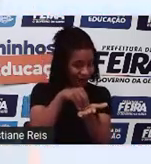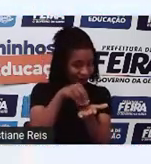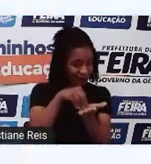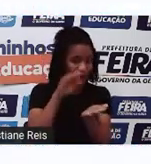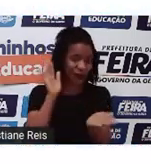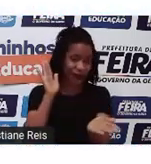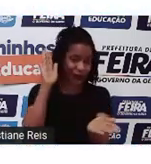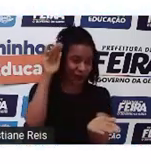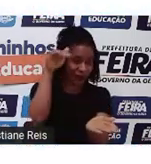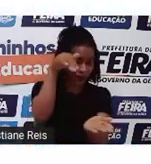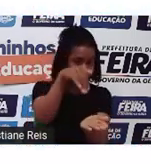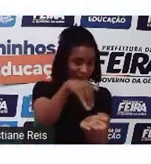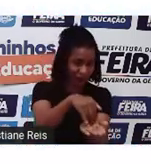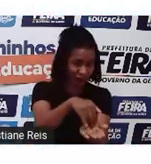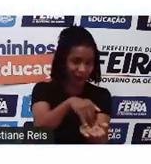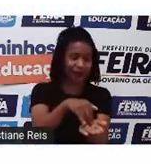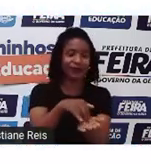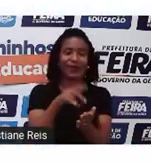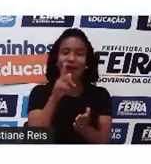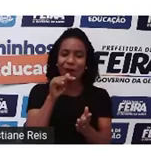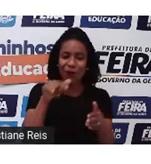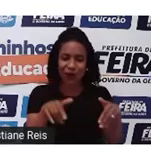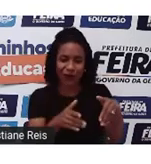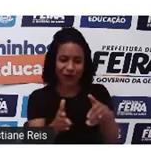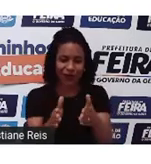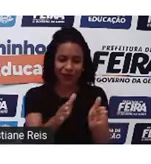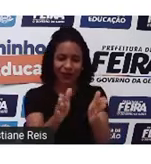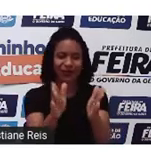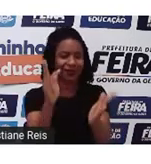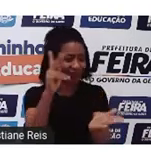desafio no reino do Rio Realidade.